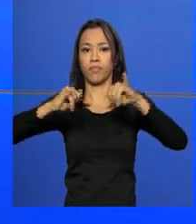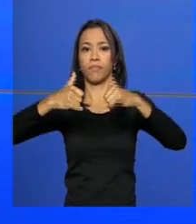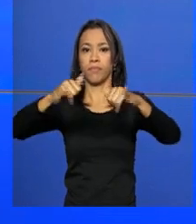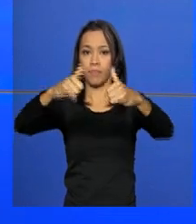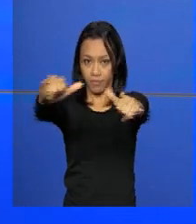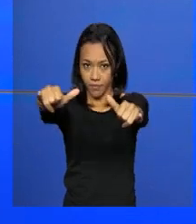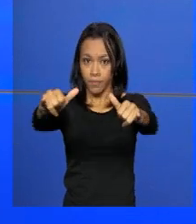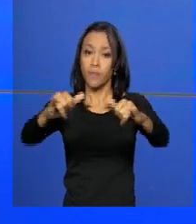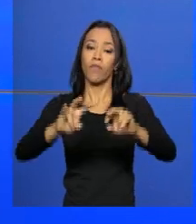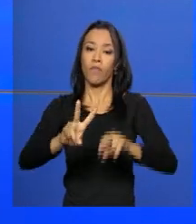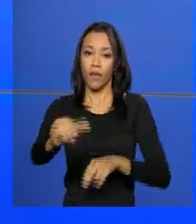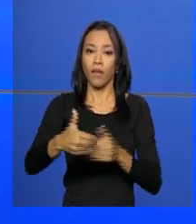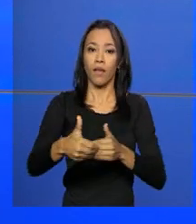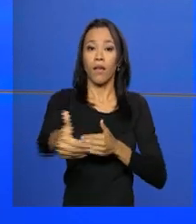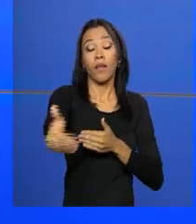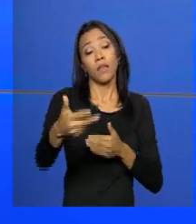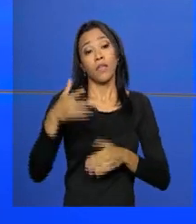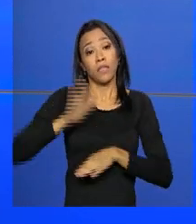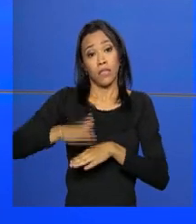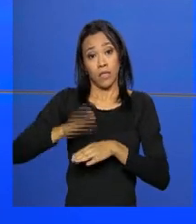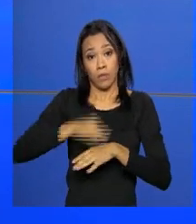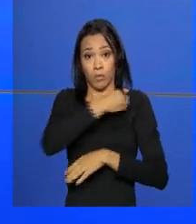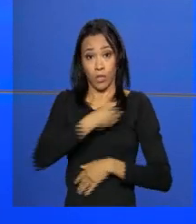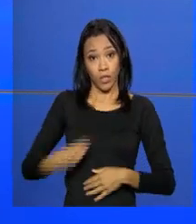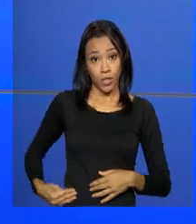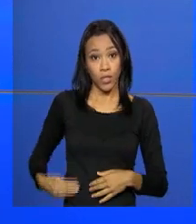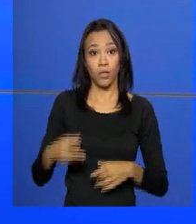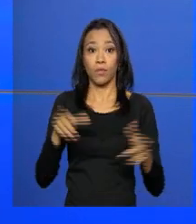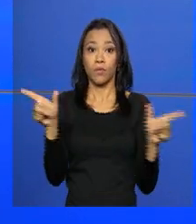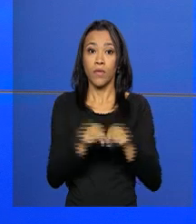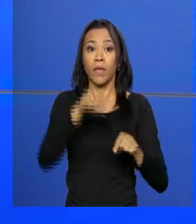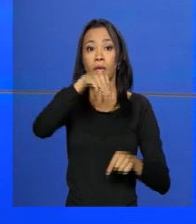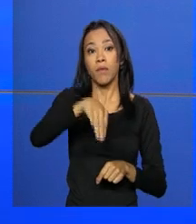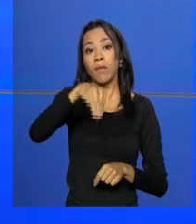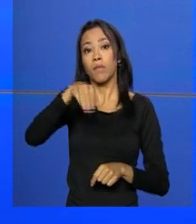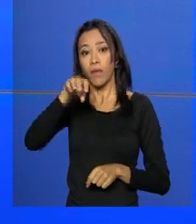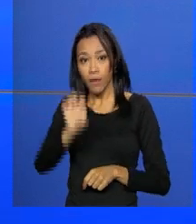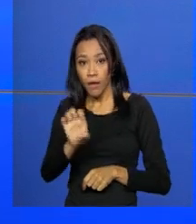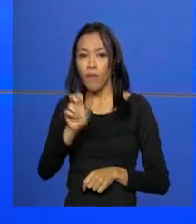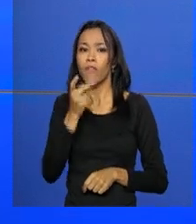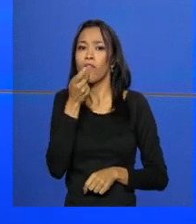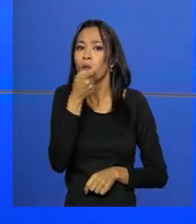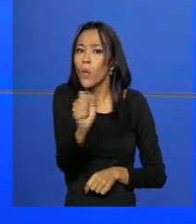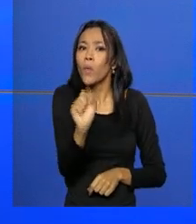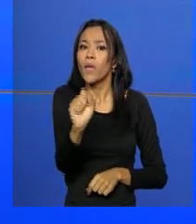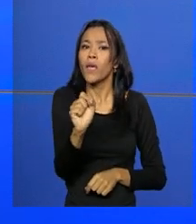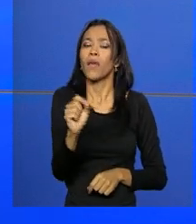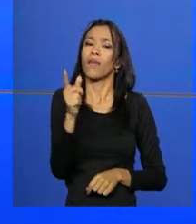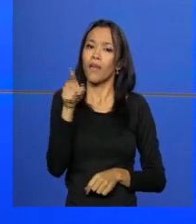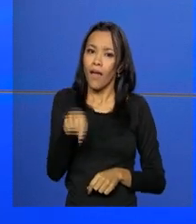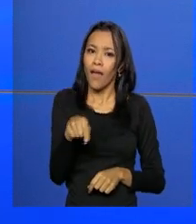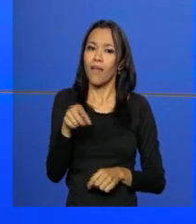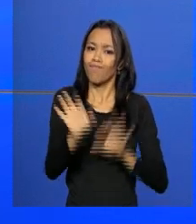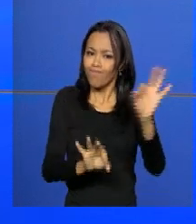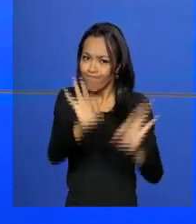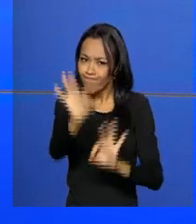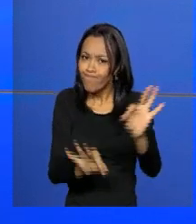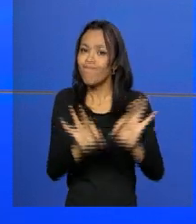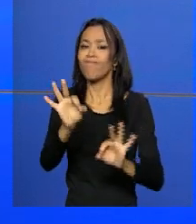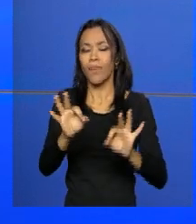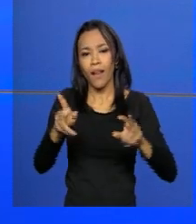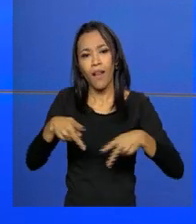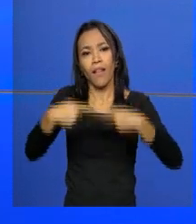regiões do país. De acordo com o ministro de Minas e Energia, Eduardo Braga, a iniciativa é uma solução estruturante para levar